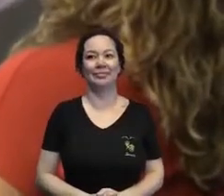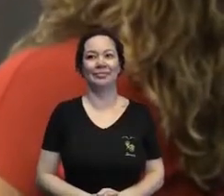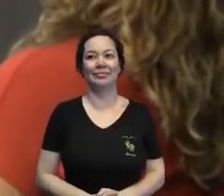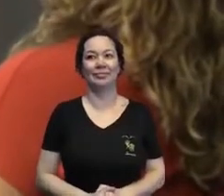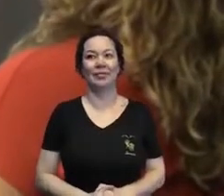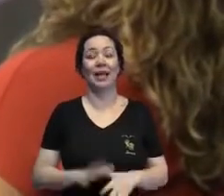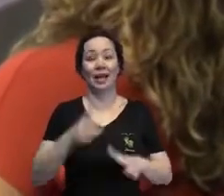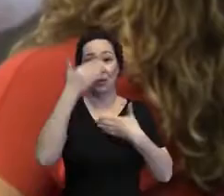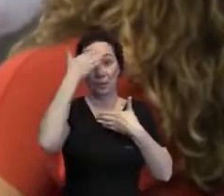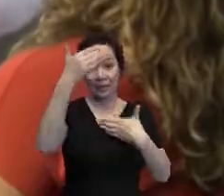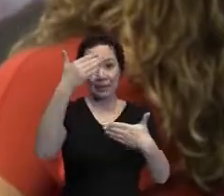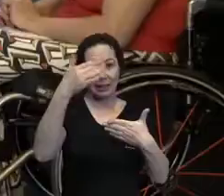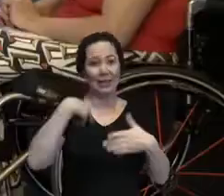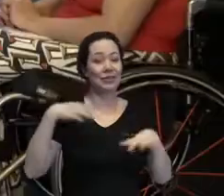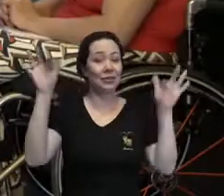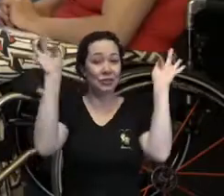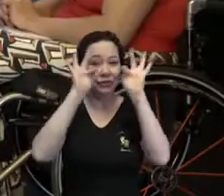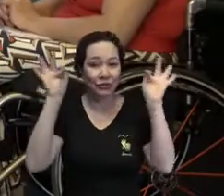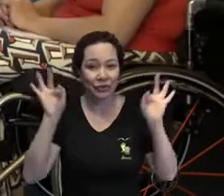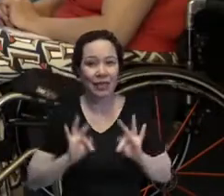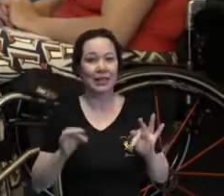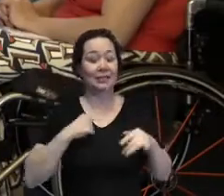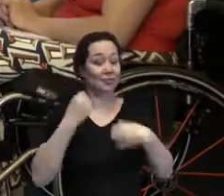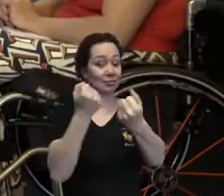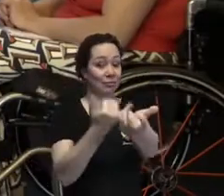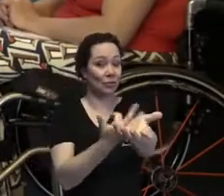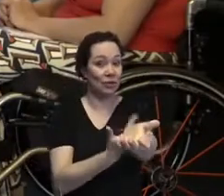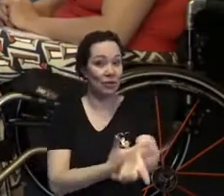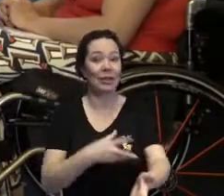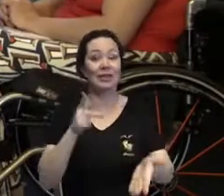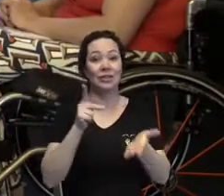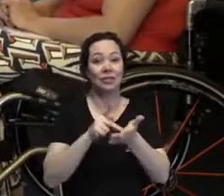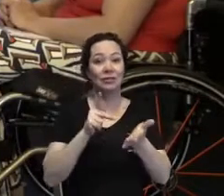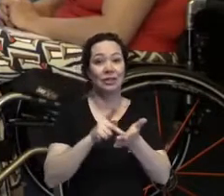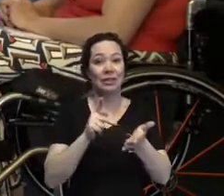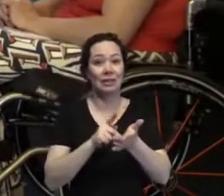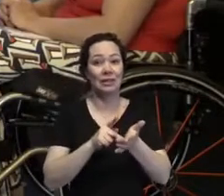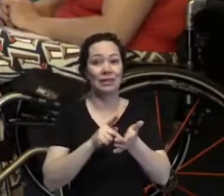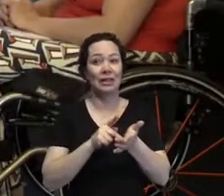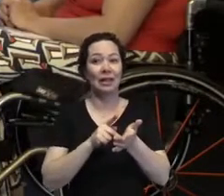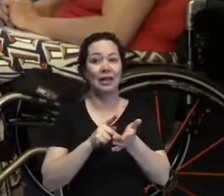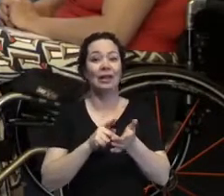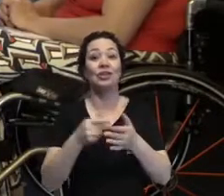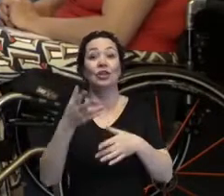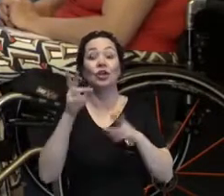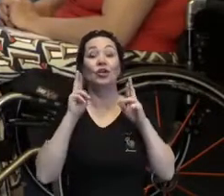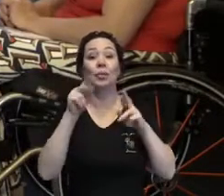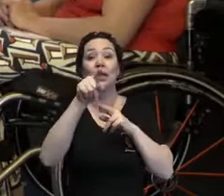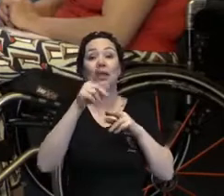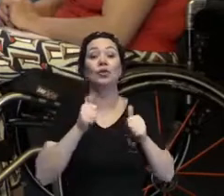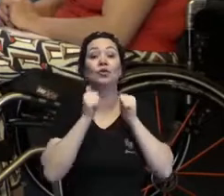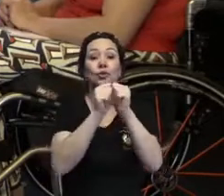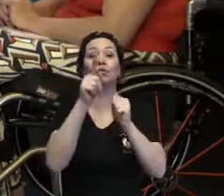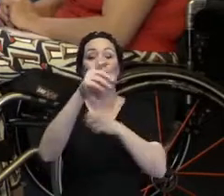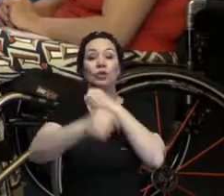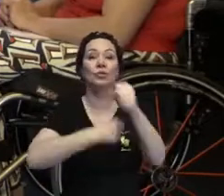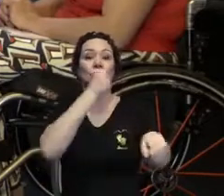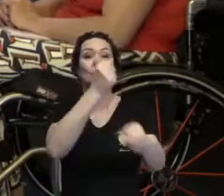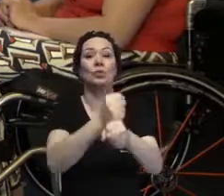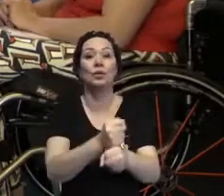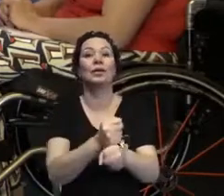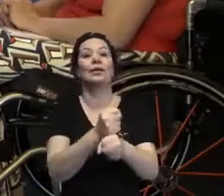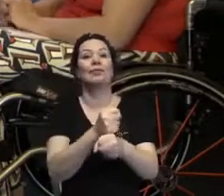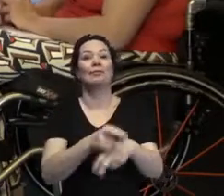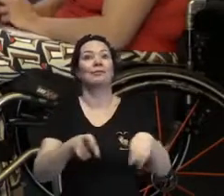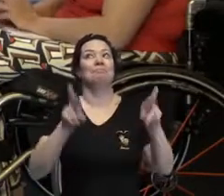Muito obrigada, estou muito feliz, muito emocionada mesmo de estar aqui, tomara que eu possa estar com vocês no ano que vem, de preferência